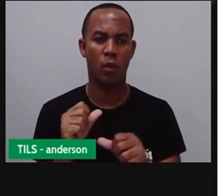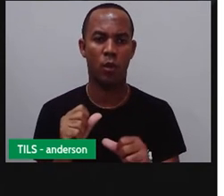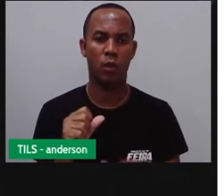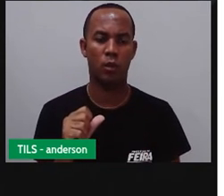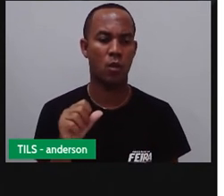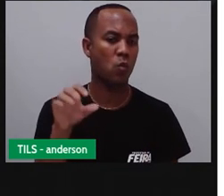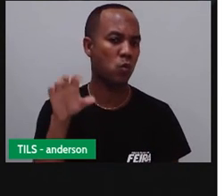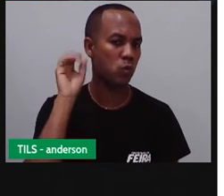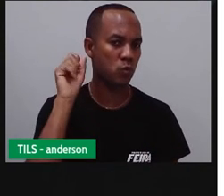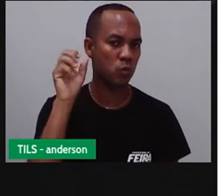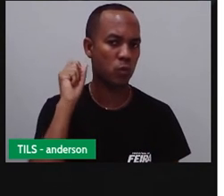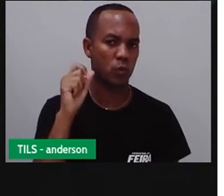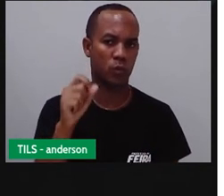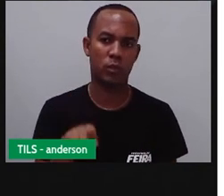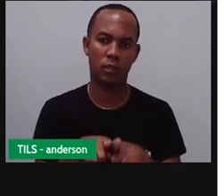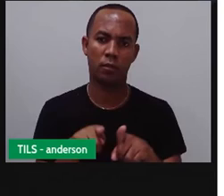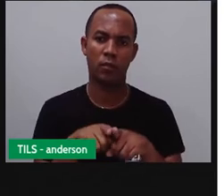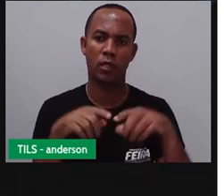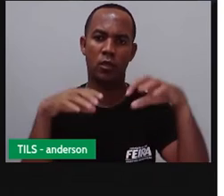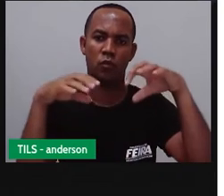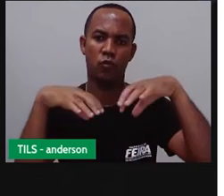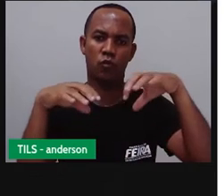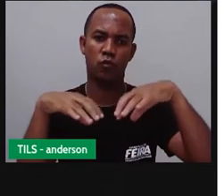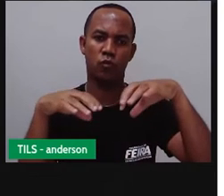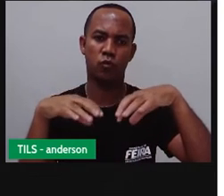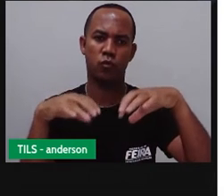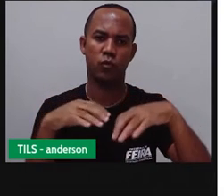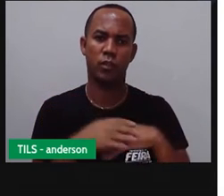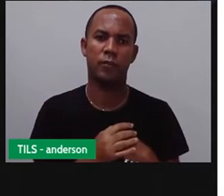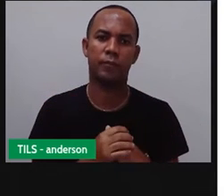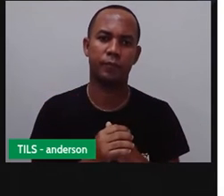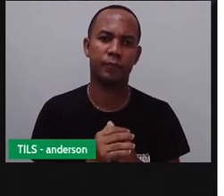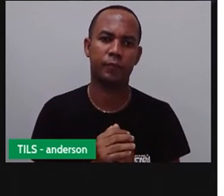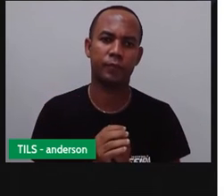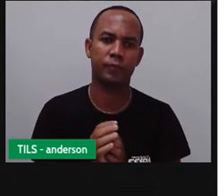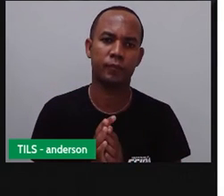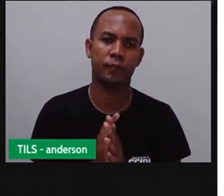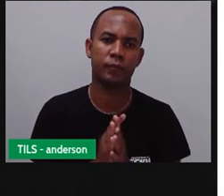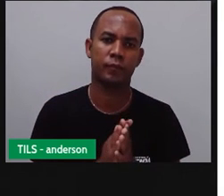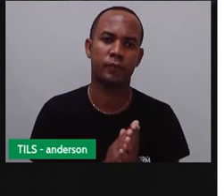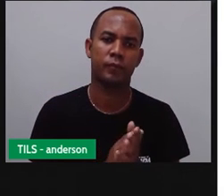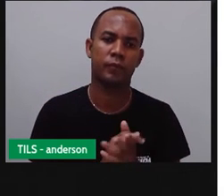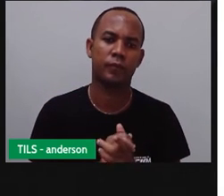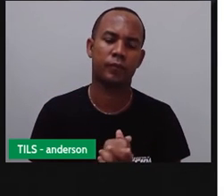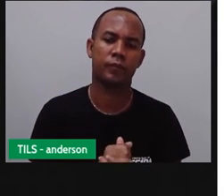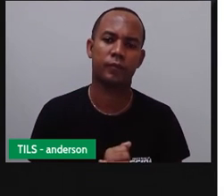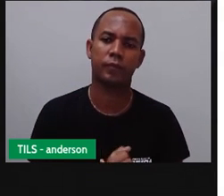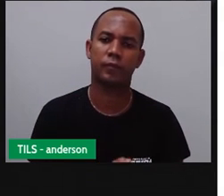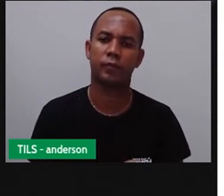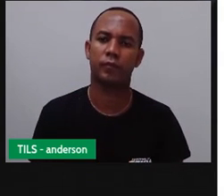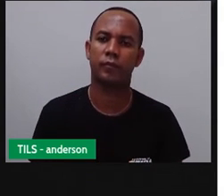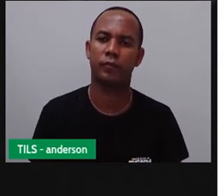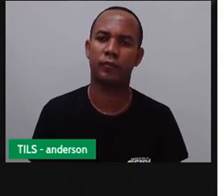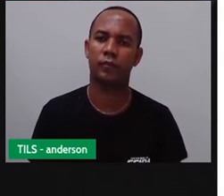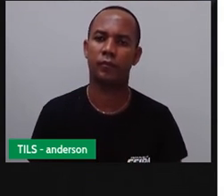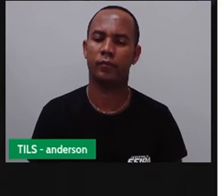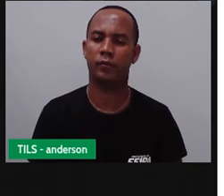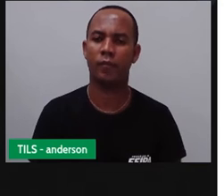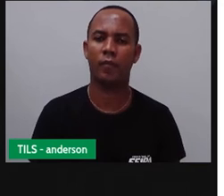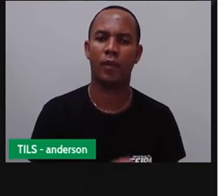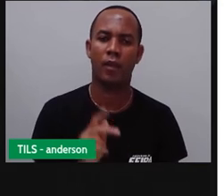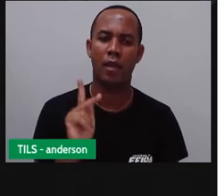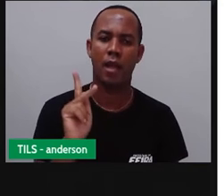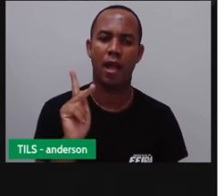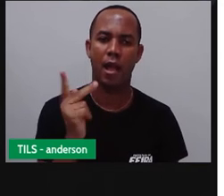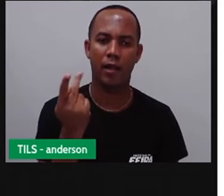Chuva, ó como mudou, não é isso? Ninho, ninho, ó. Então, o H, ela muda o quê?